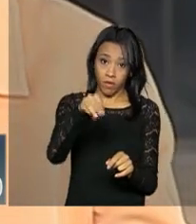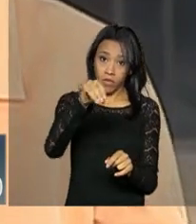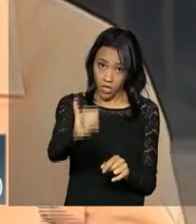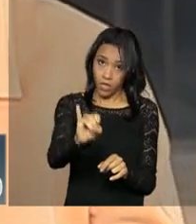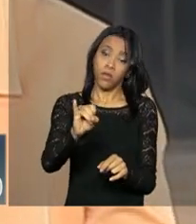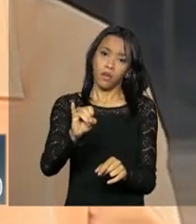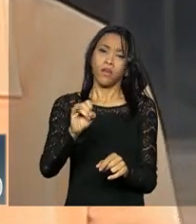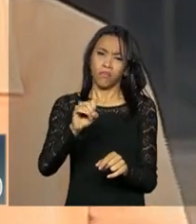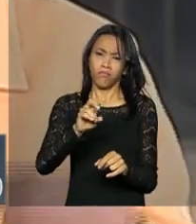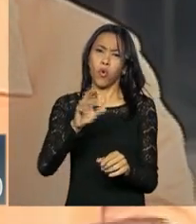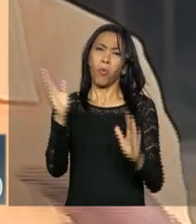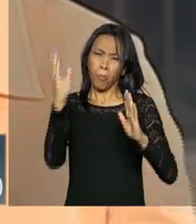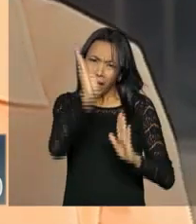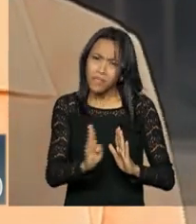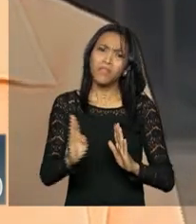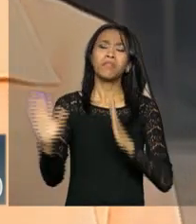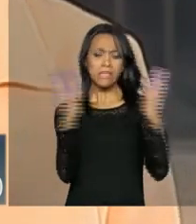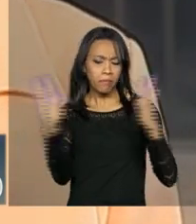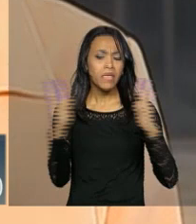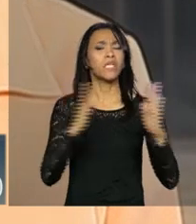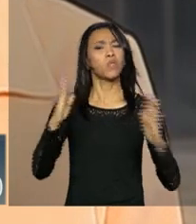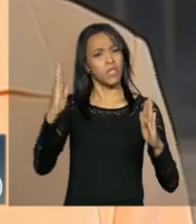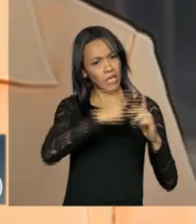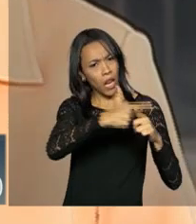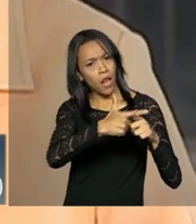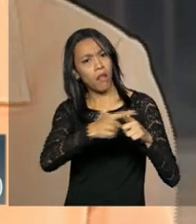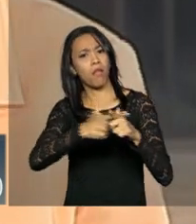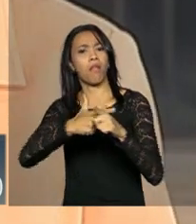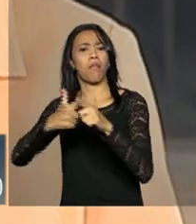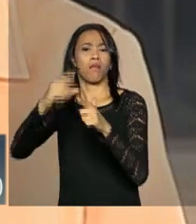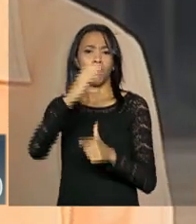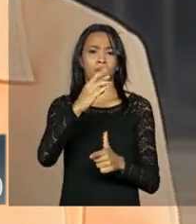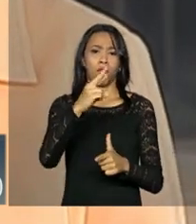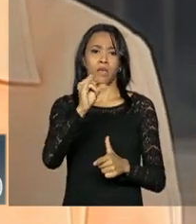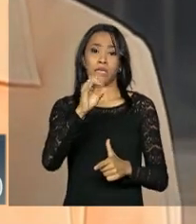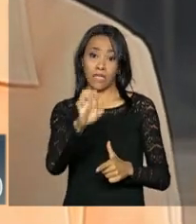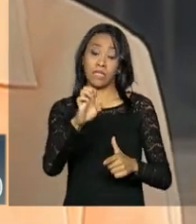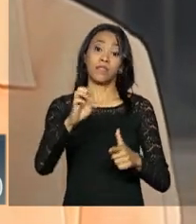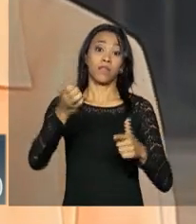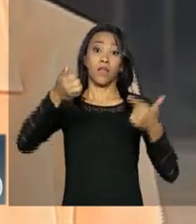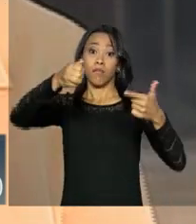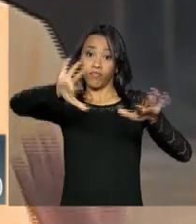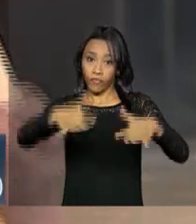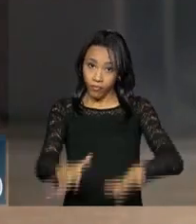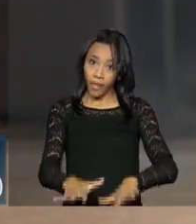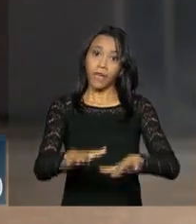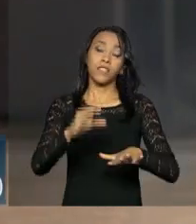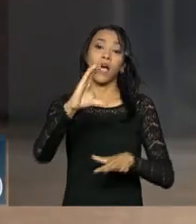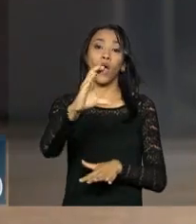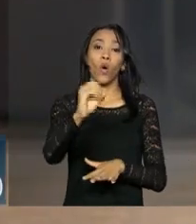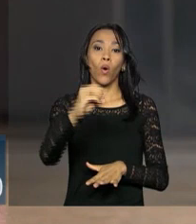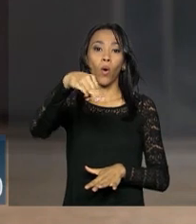período de crise que todos os países emergentes estavam passando pela violenta queda nos preços das commodities de